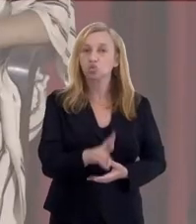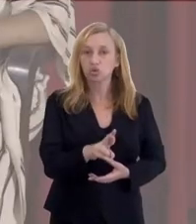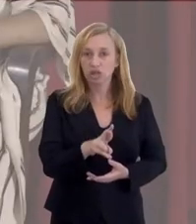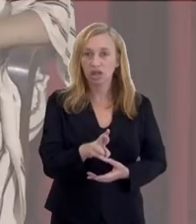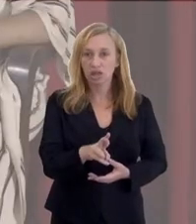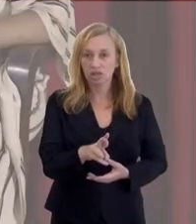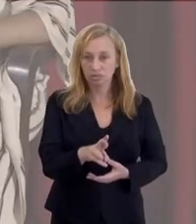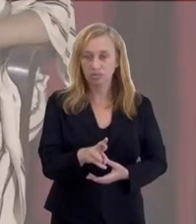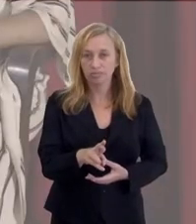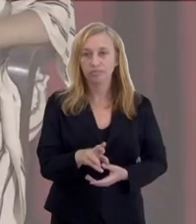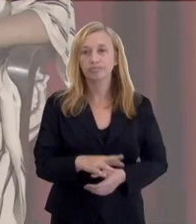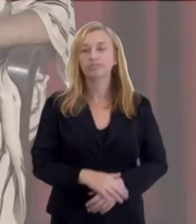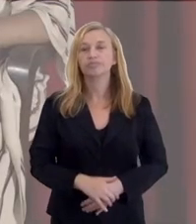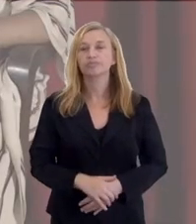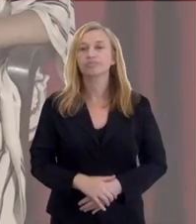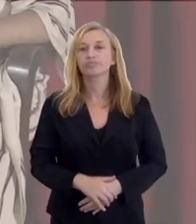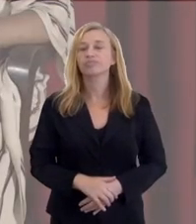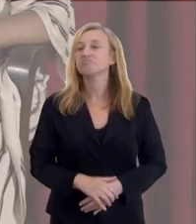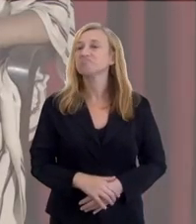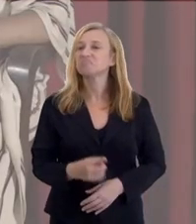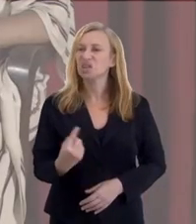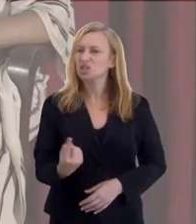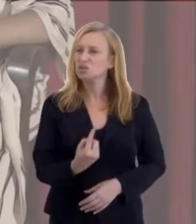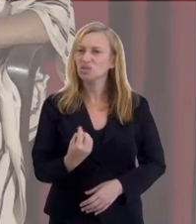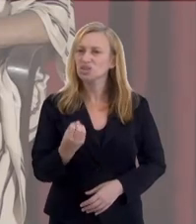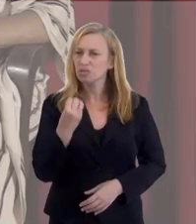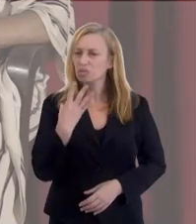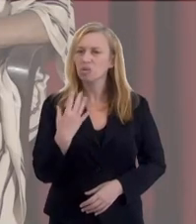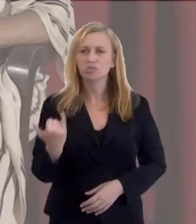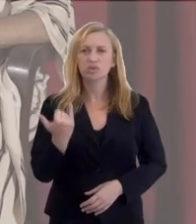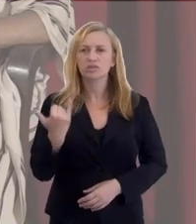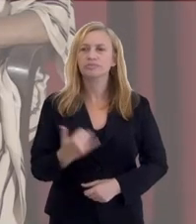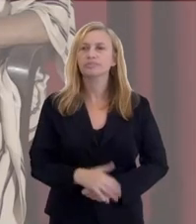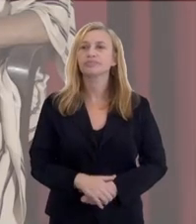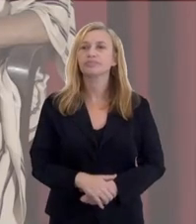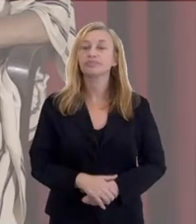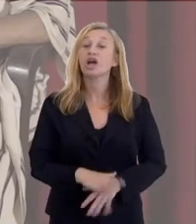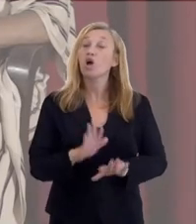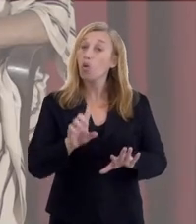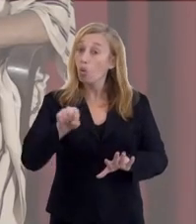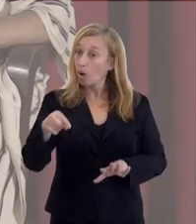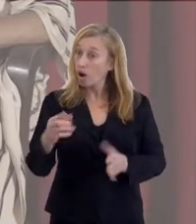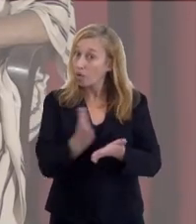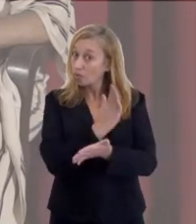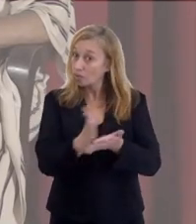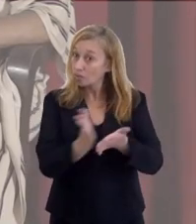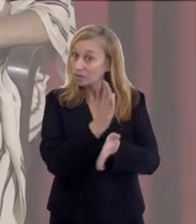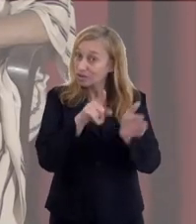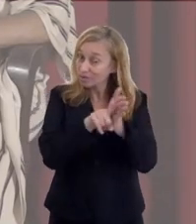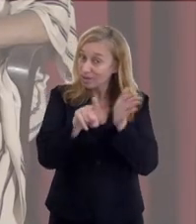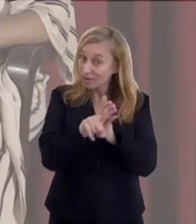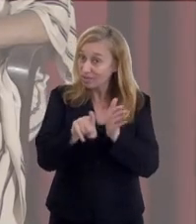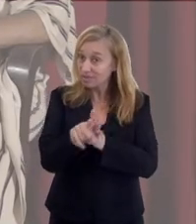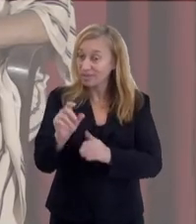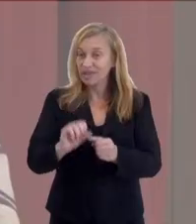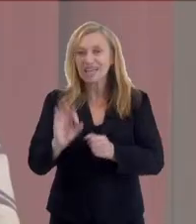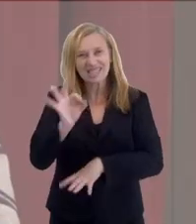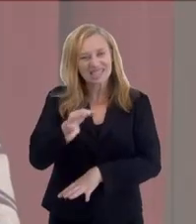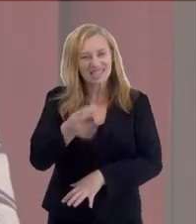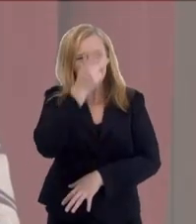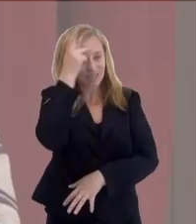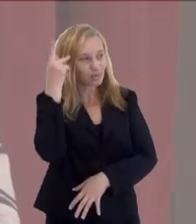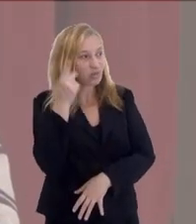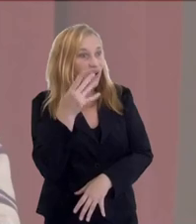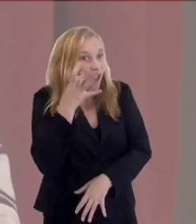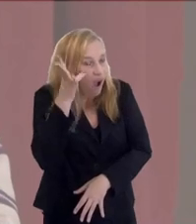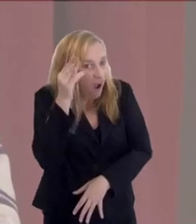o propósito, é o resultado, é o produto. Isso, para a gente, é definição. Então, deixa eu